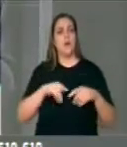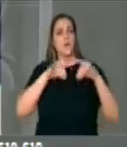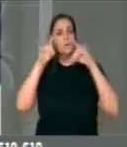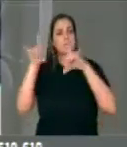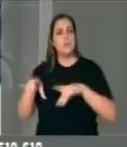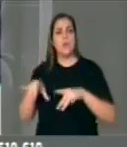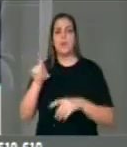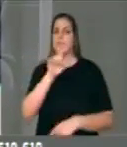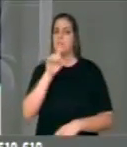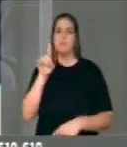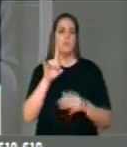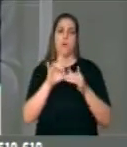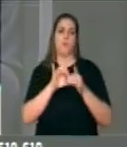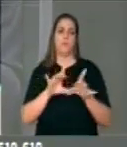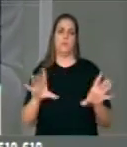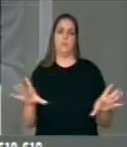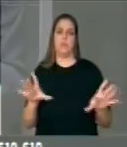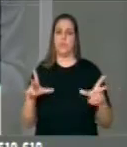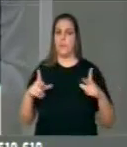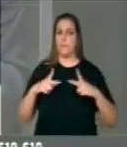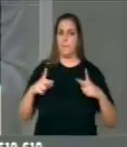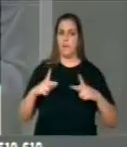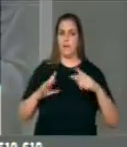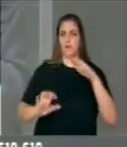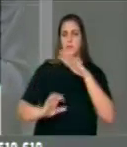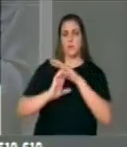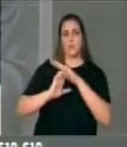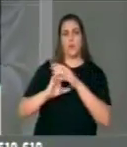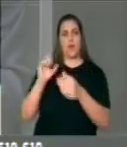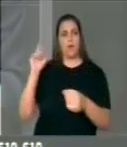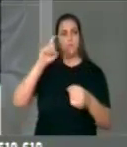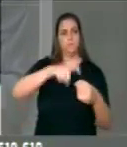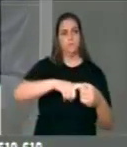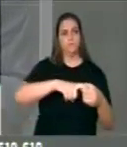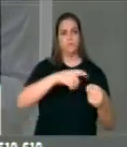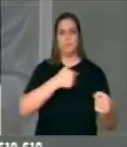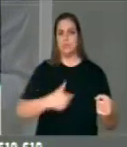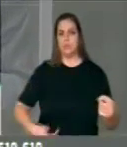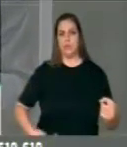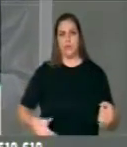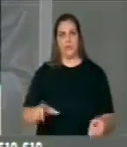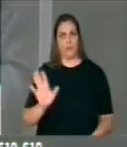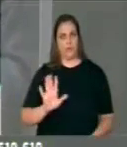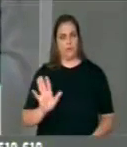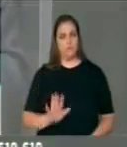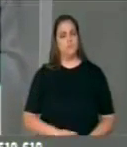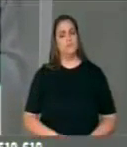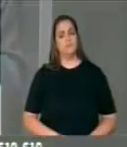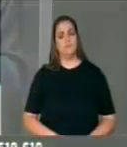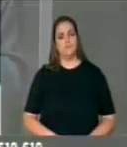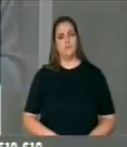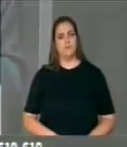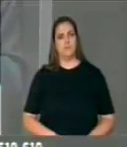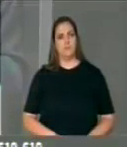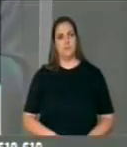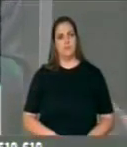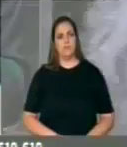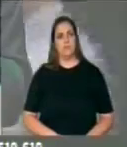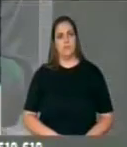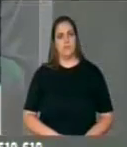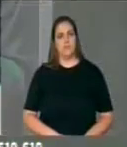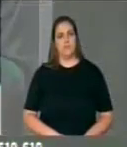não permitem que os serviços privados de assistência à saúde concorram com os serviços públicos nesse sentido